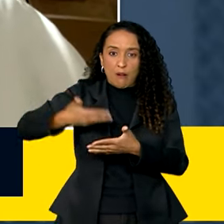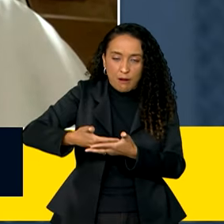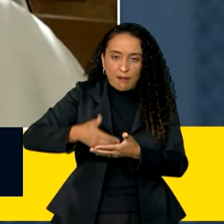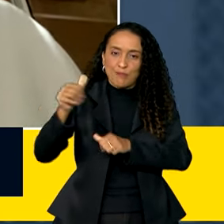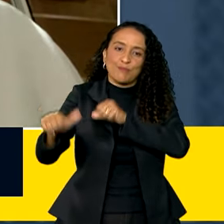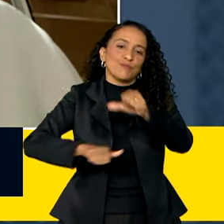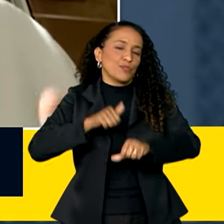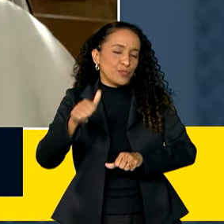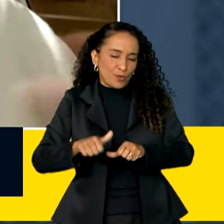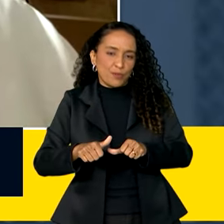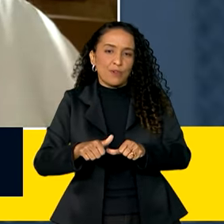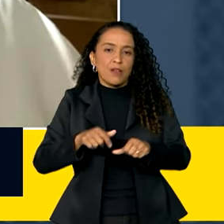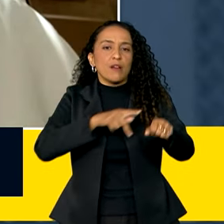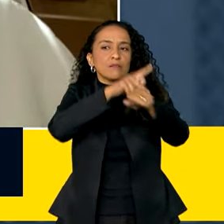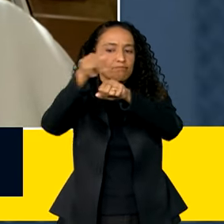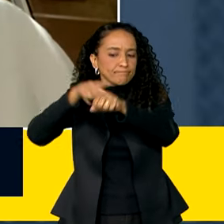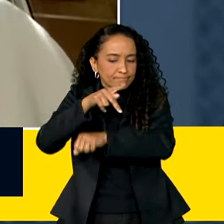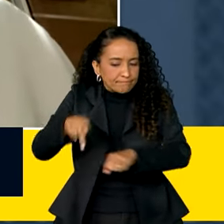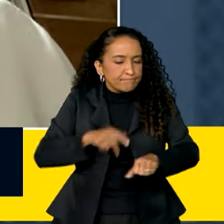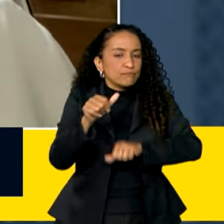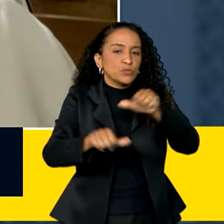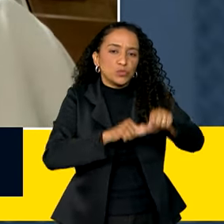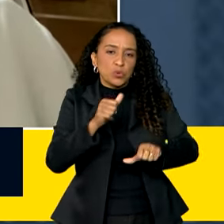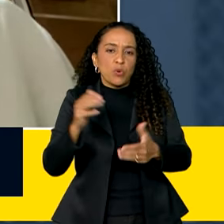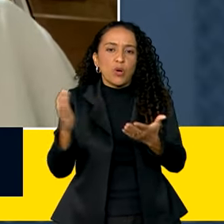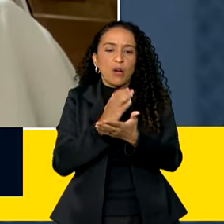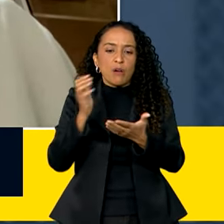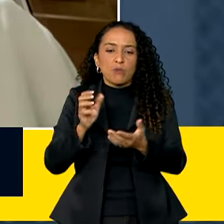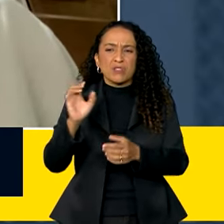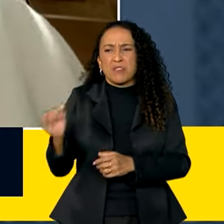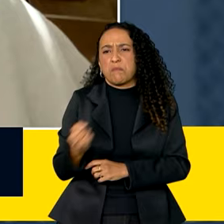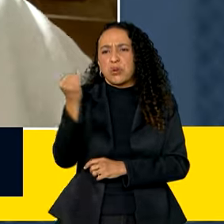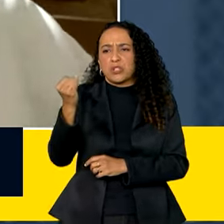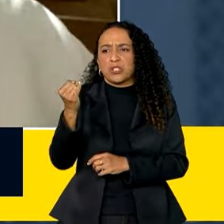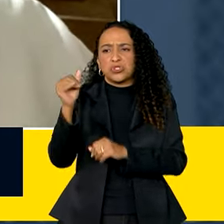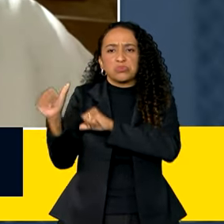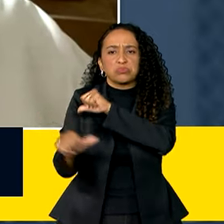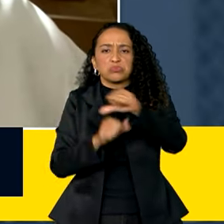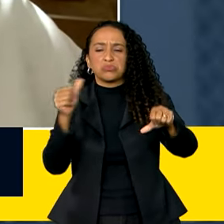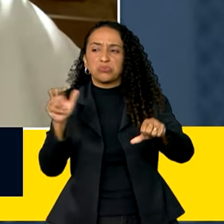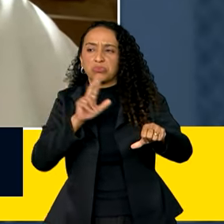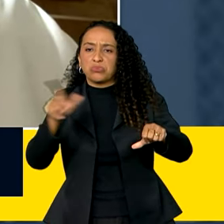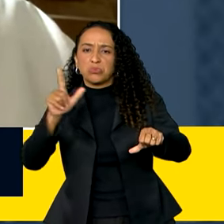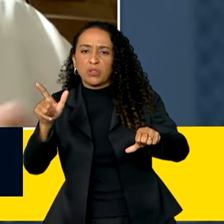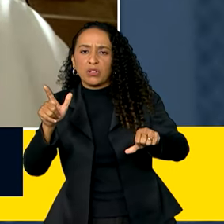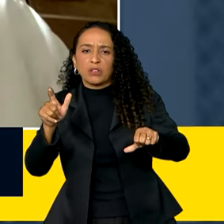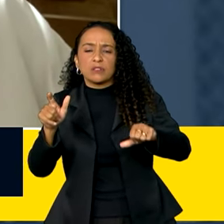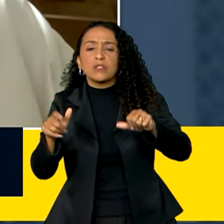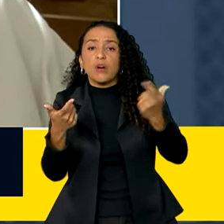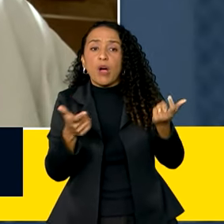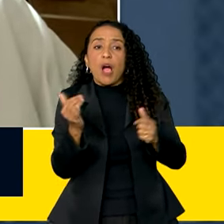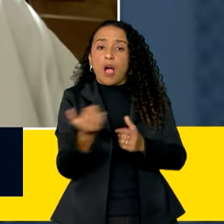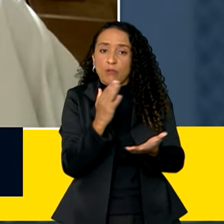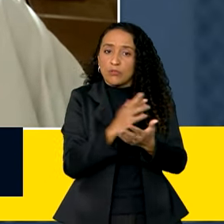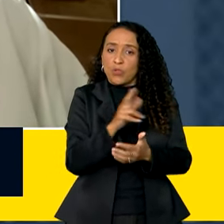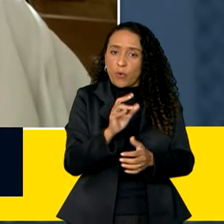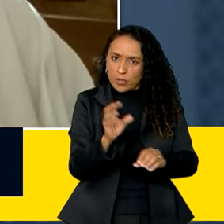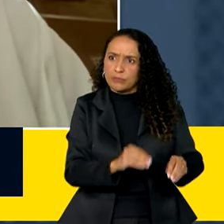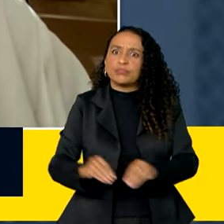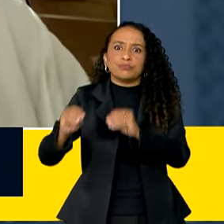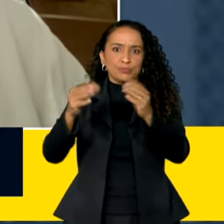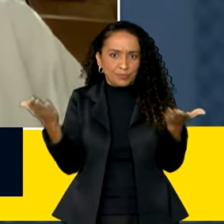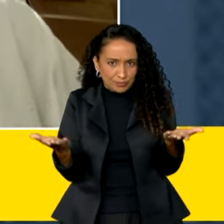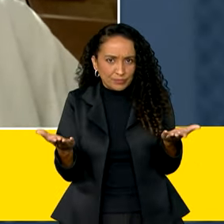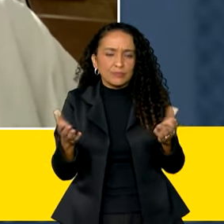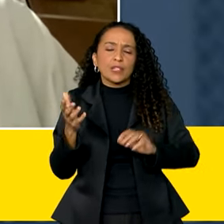mudou, os países mudaram, alguns que eram importantes deixaram de ser tanto, outros que não eram, passaram a ser. Então, esse é um debate que